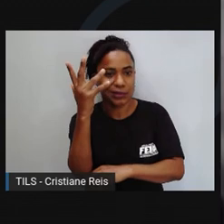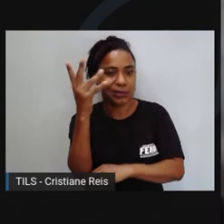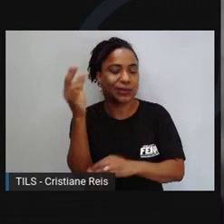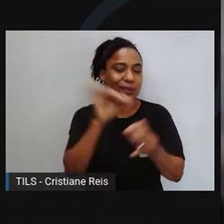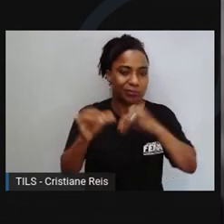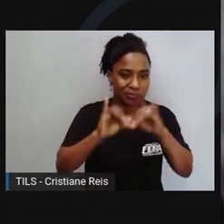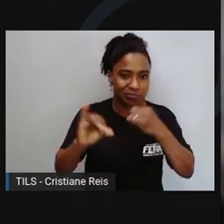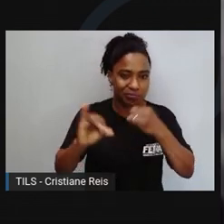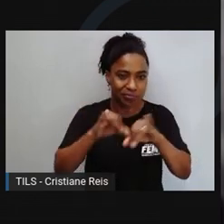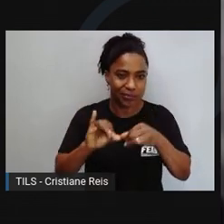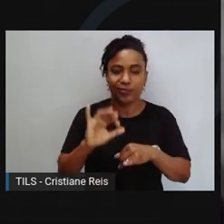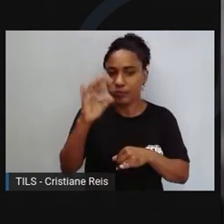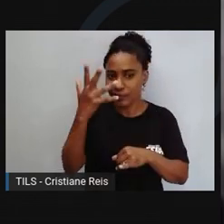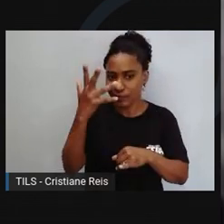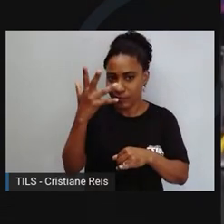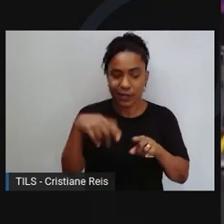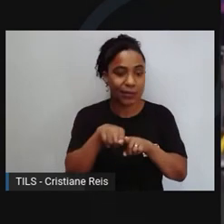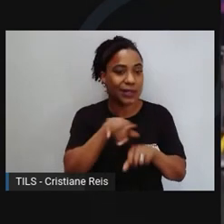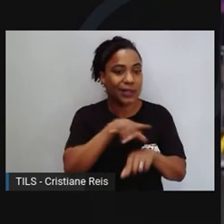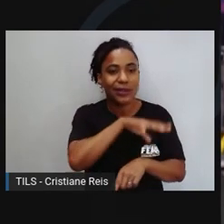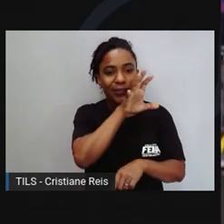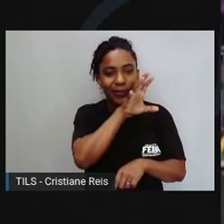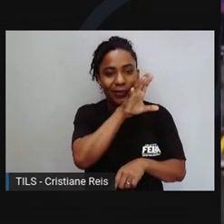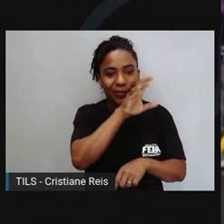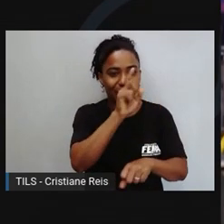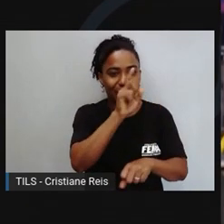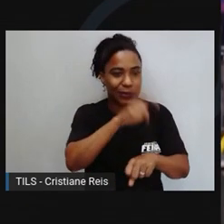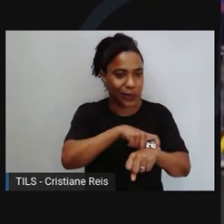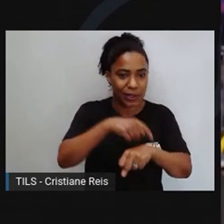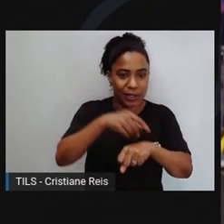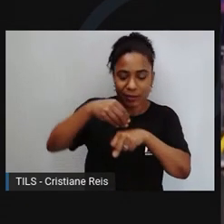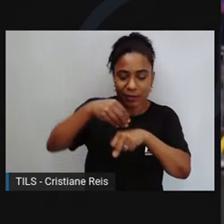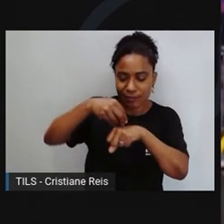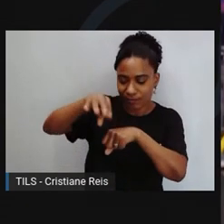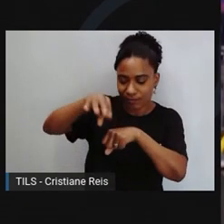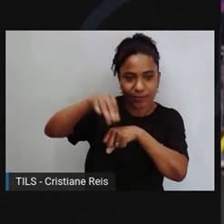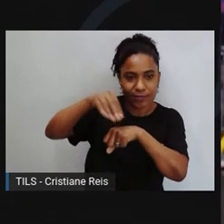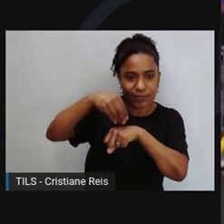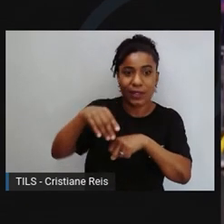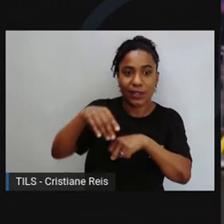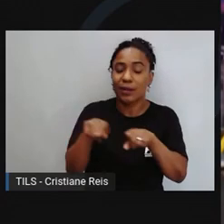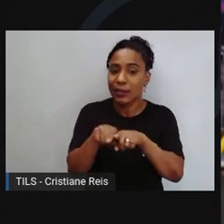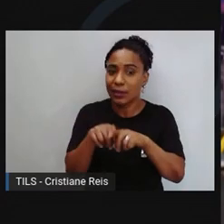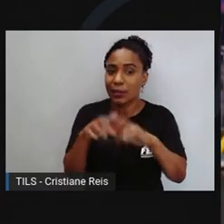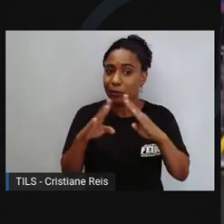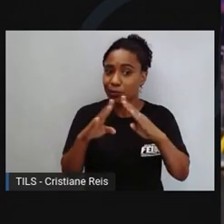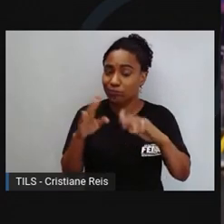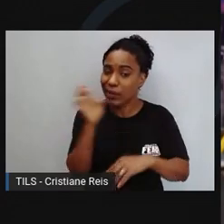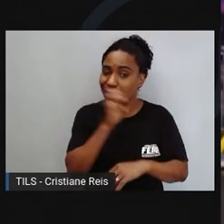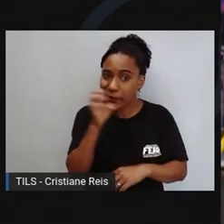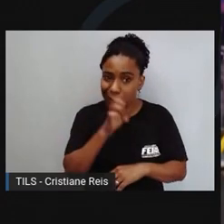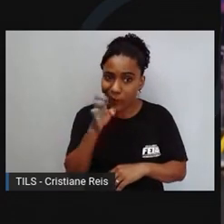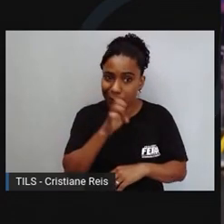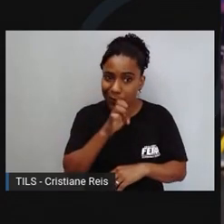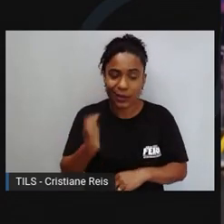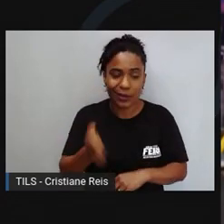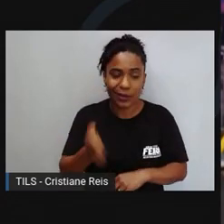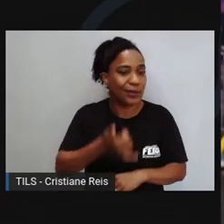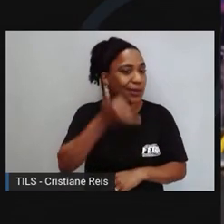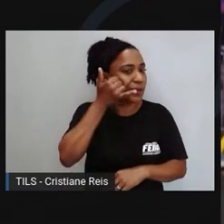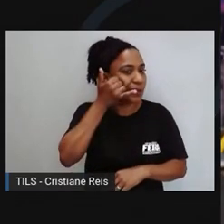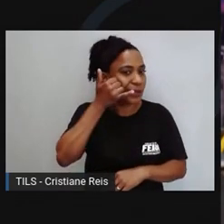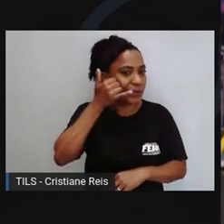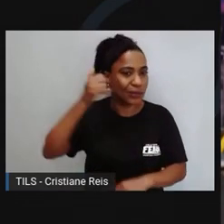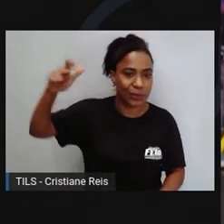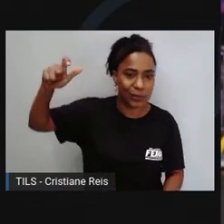vão te orientar, o serviço funciona 24 horas por dia. E não deixe de avisar o serviço de emergência sobre a sua situação e o que você está fazendo. Se você vai continuar descendo, se você